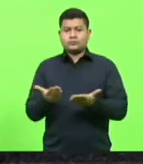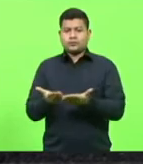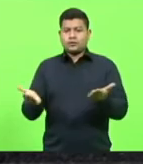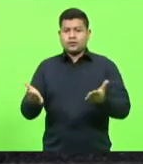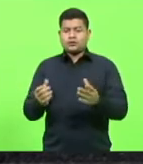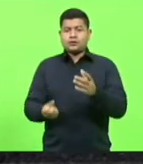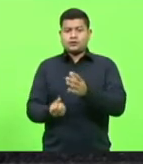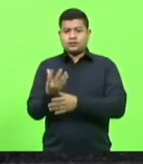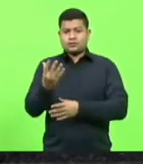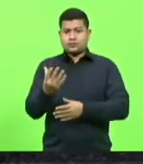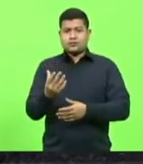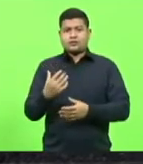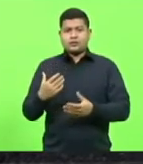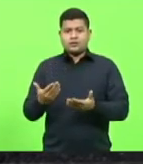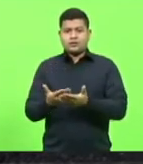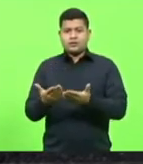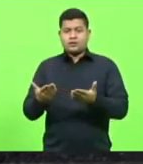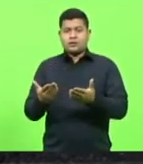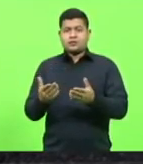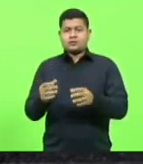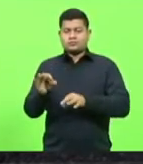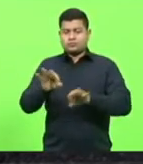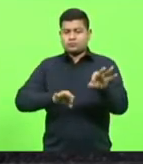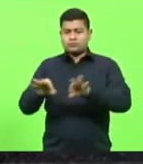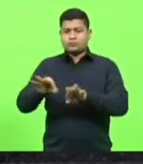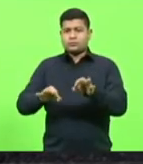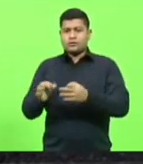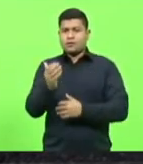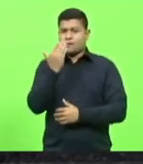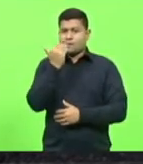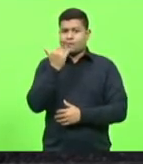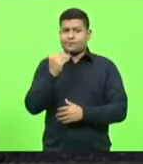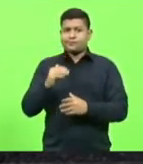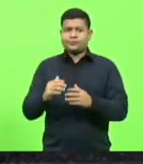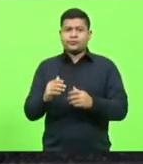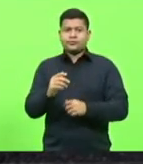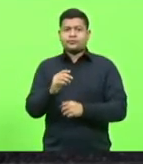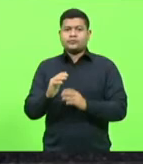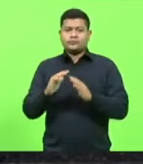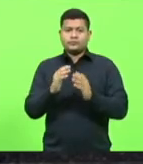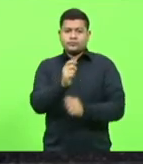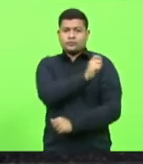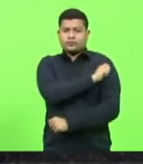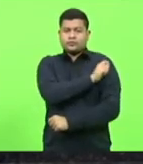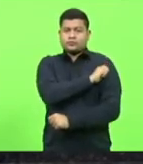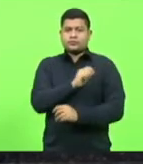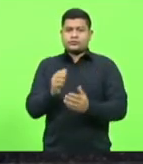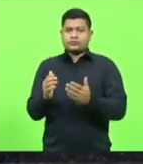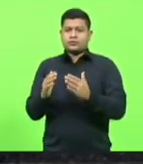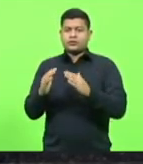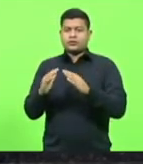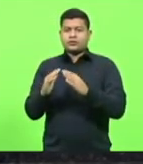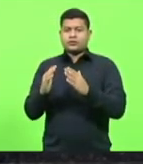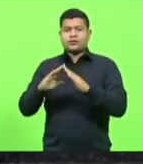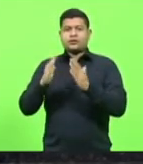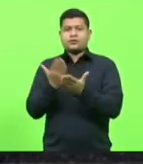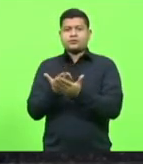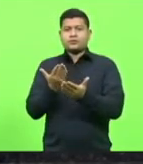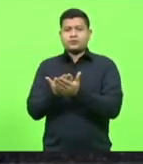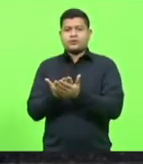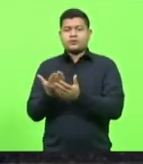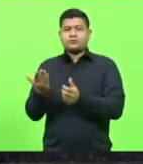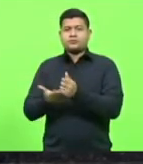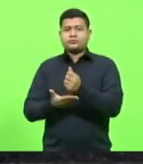os almoços dos alunos que estudam em período integral na Escola Básica